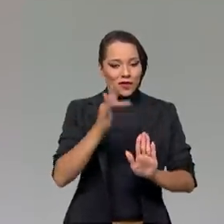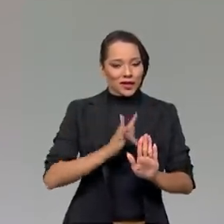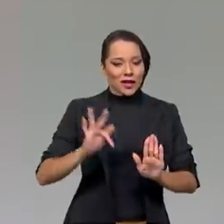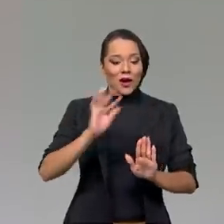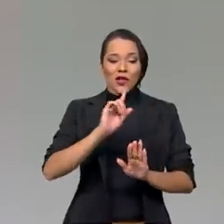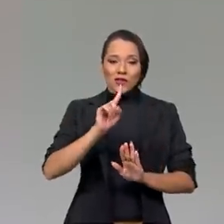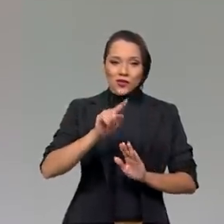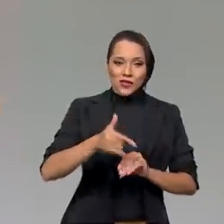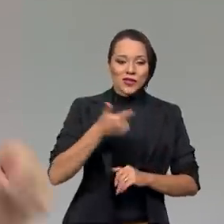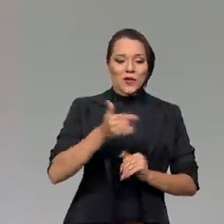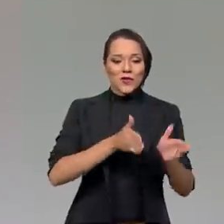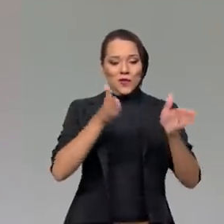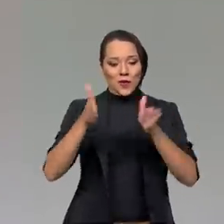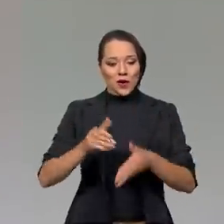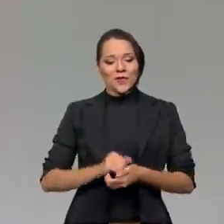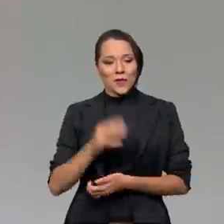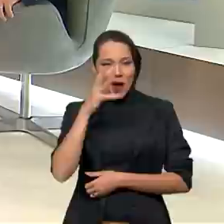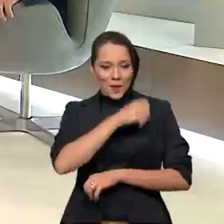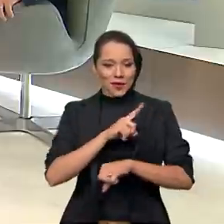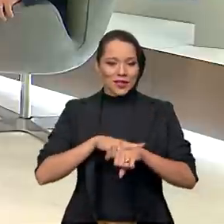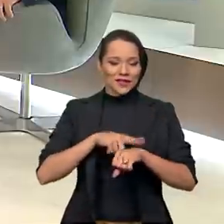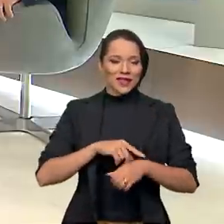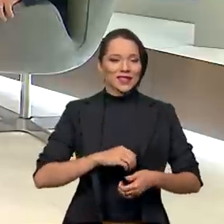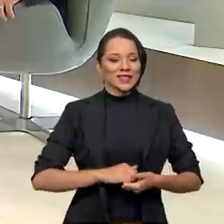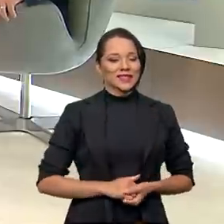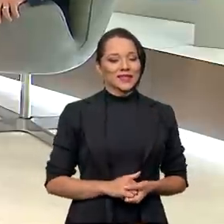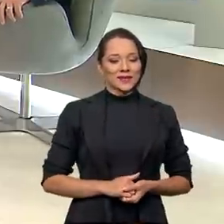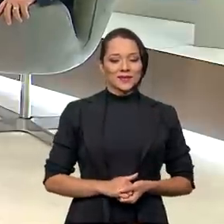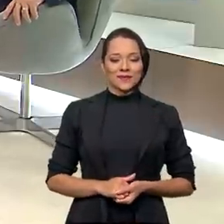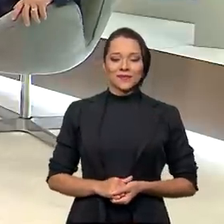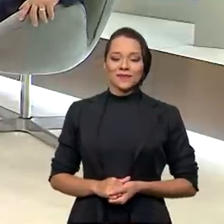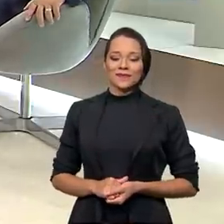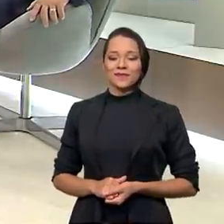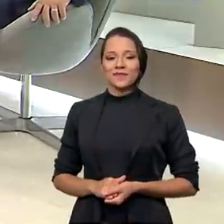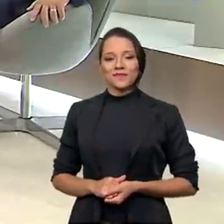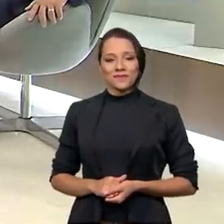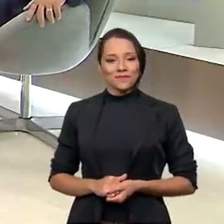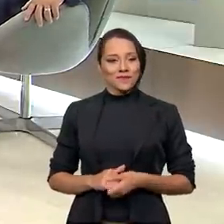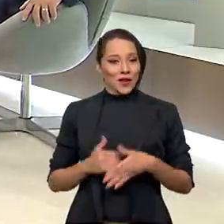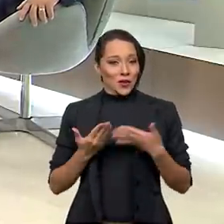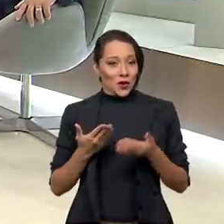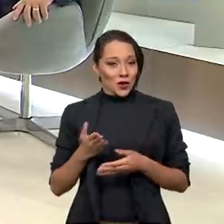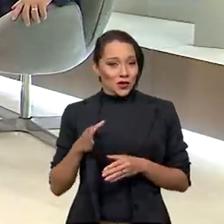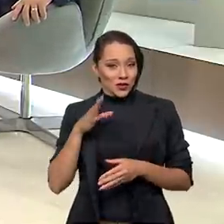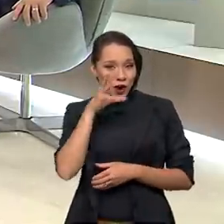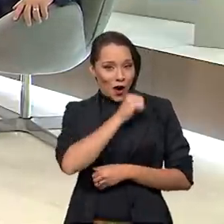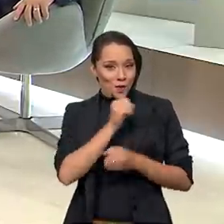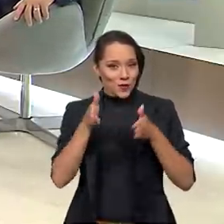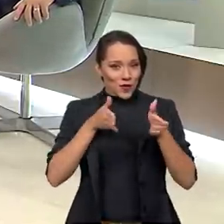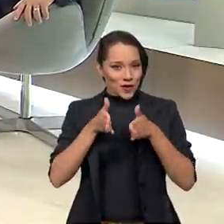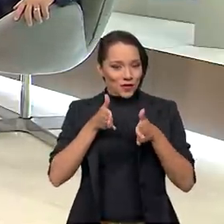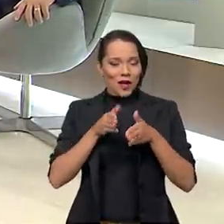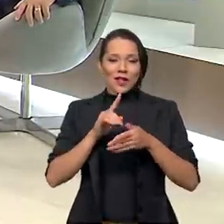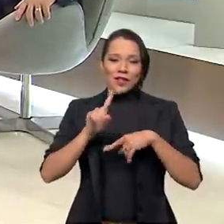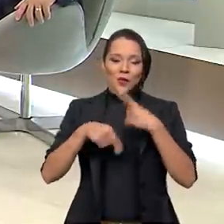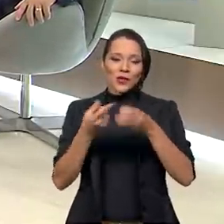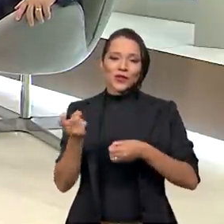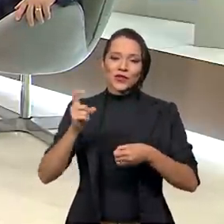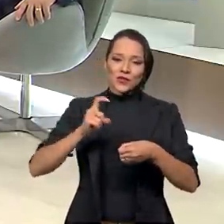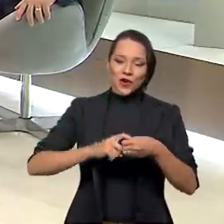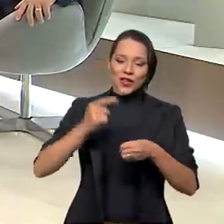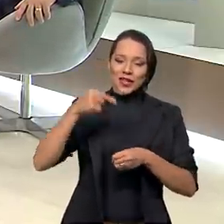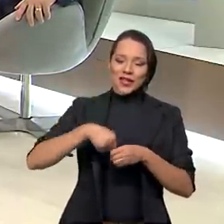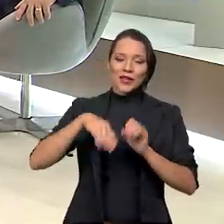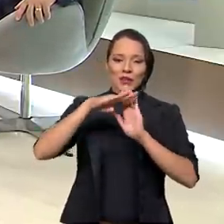no segundo bloco. Vamos para um rápido intervalo. Ok. Vamos para um rápido intervalo e daqui a pouco voltamos